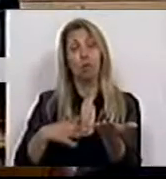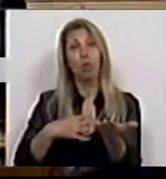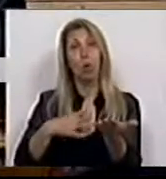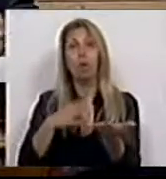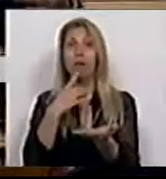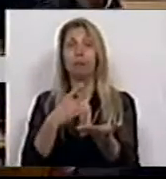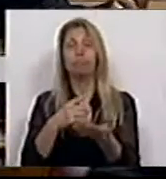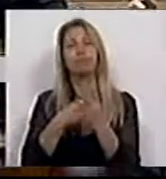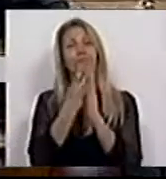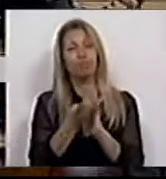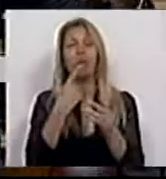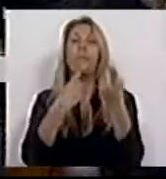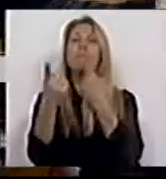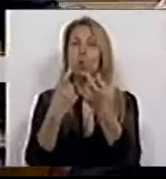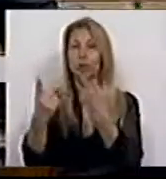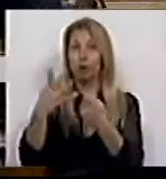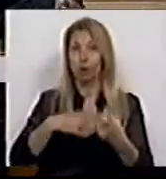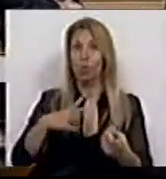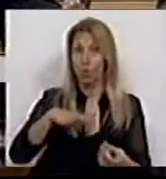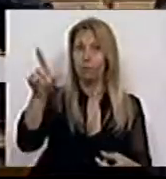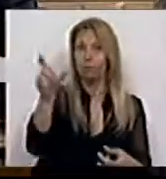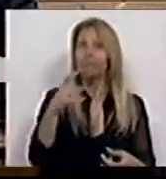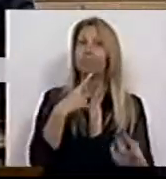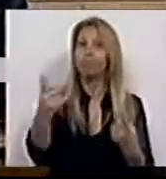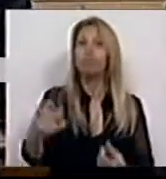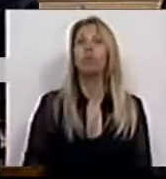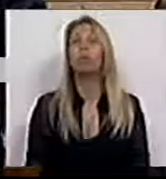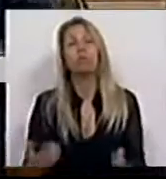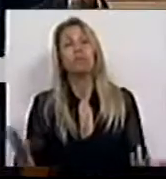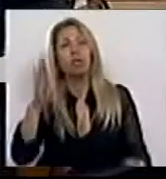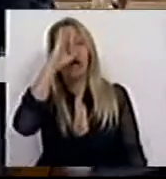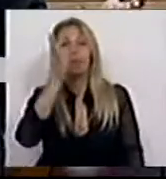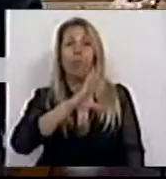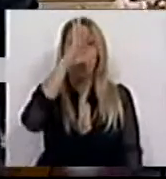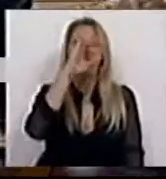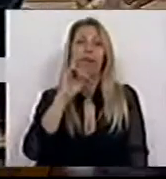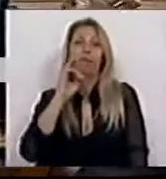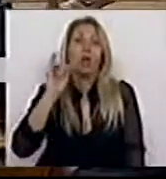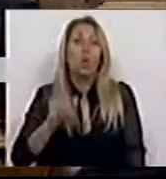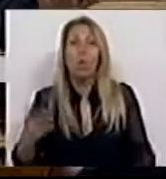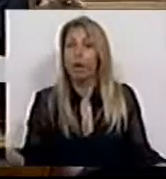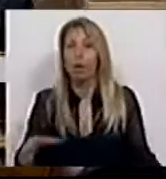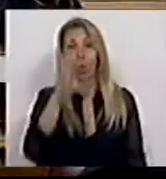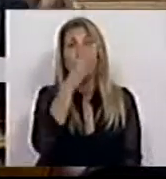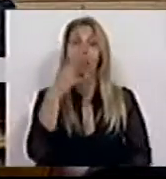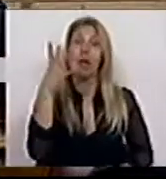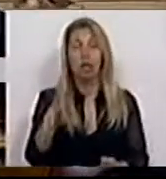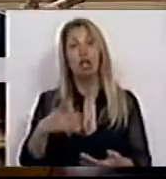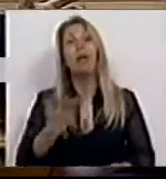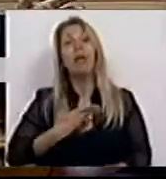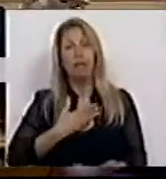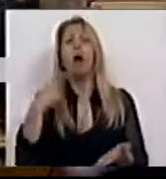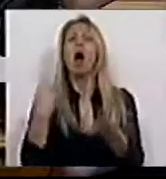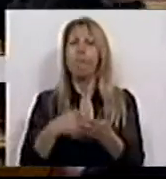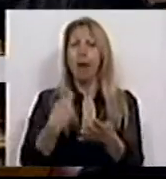de perguntas, que o Governo, já sabemos o que é que defende, o Governo sobre a dívida diz-nos que esta dívida é pagável